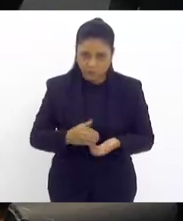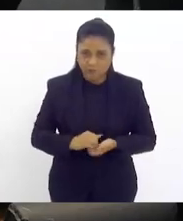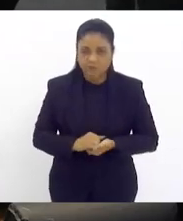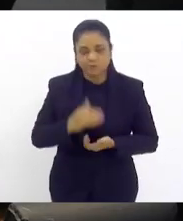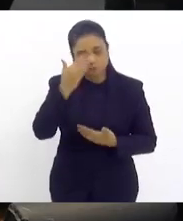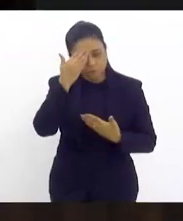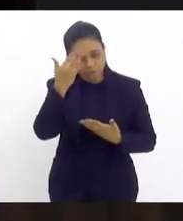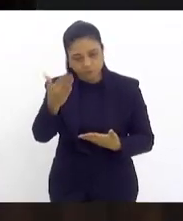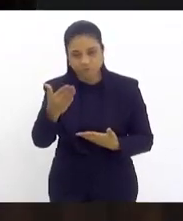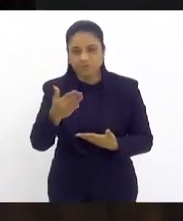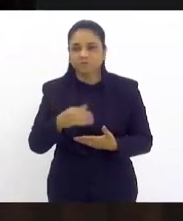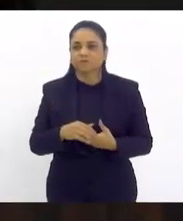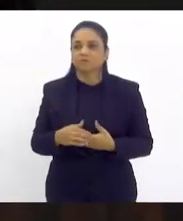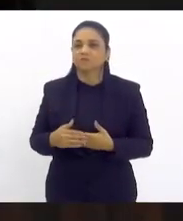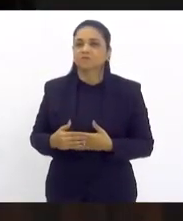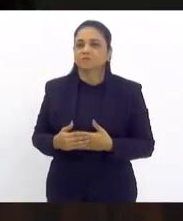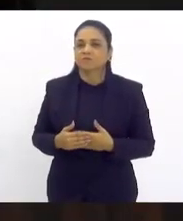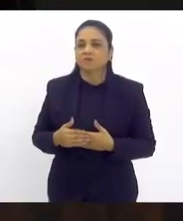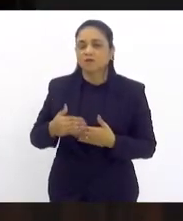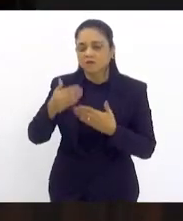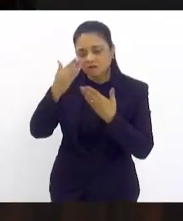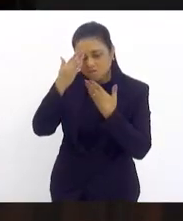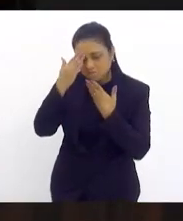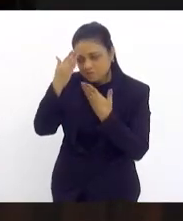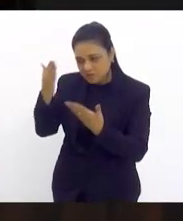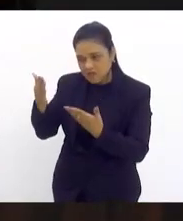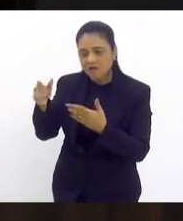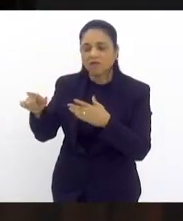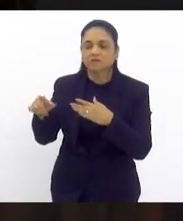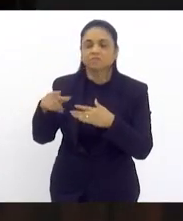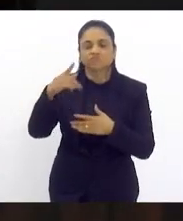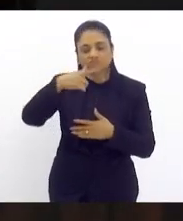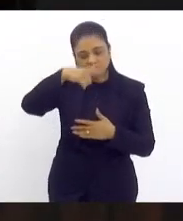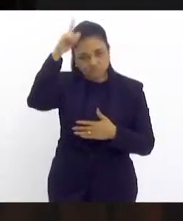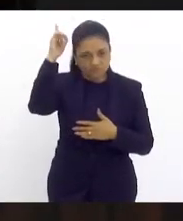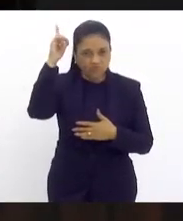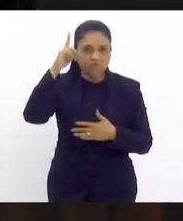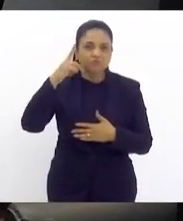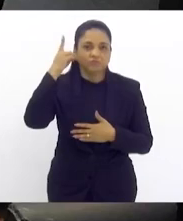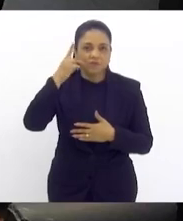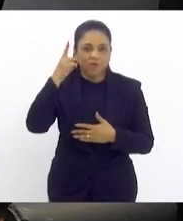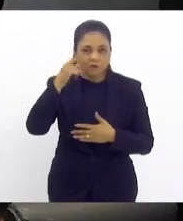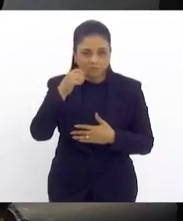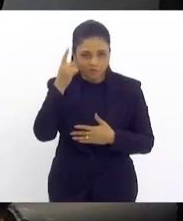Muito obrigado pela complementação, deputado Luiz Paulo. Deputado Tia Ju.